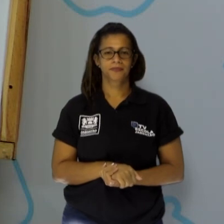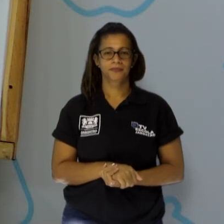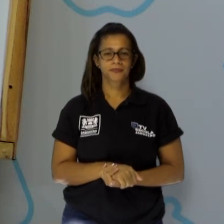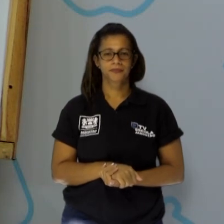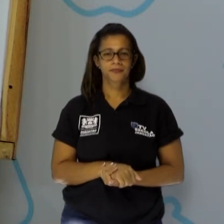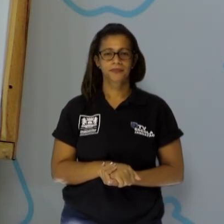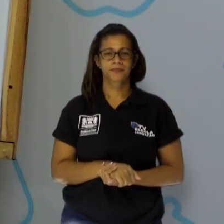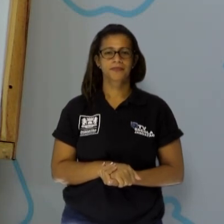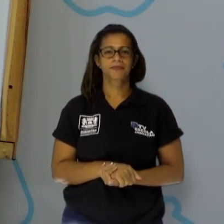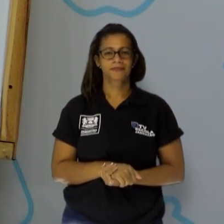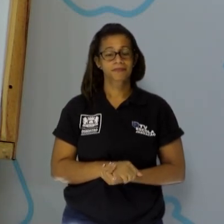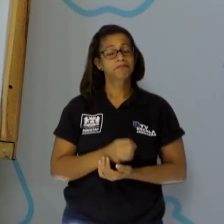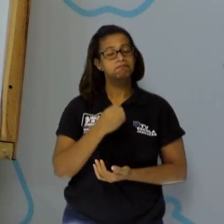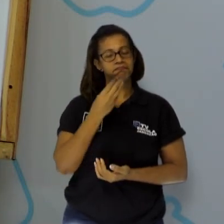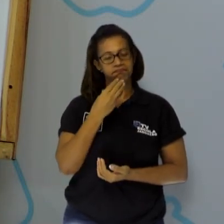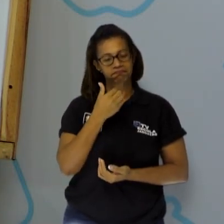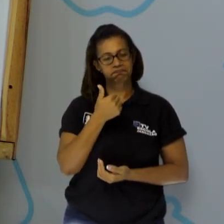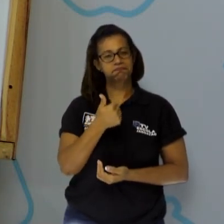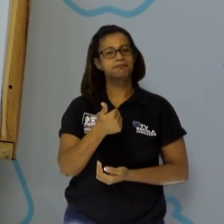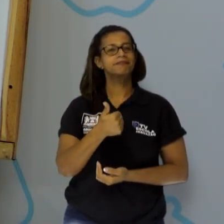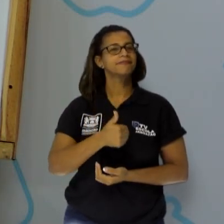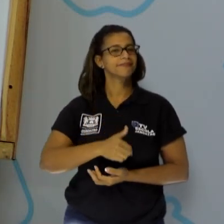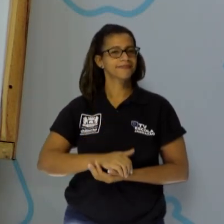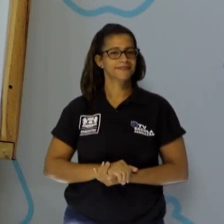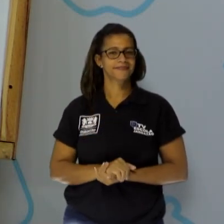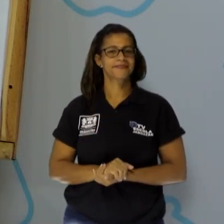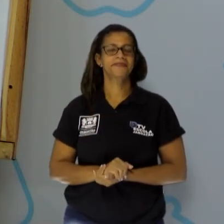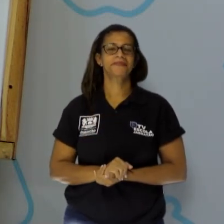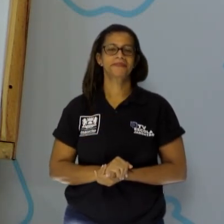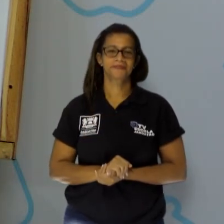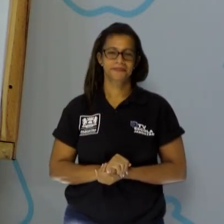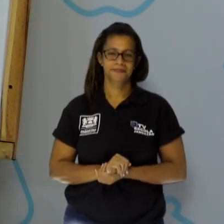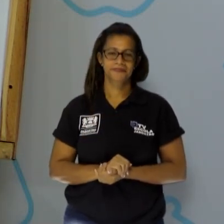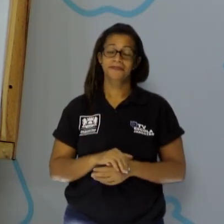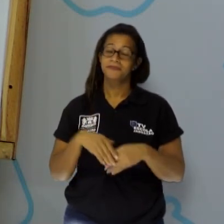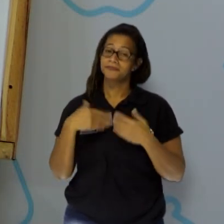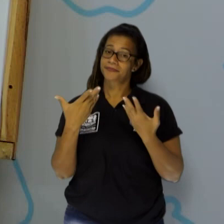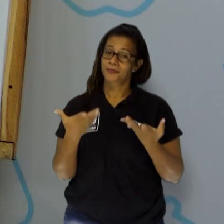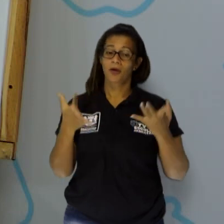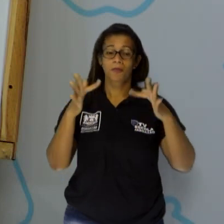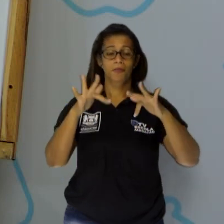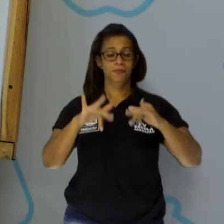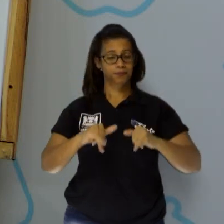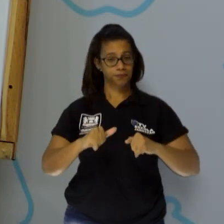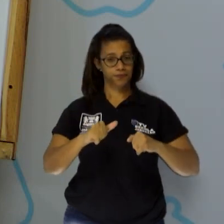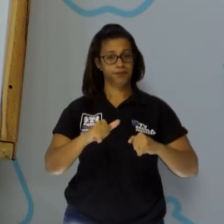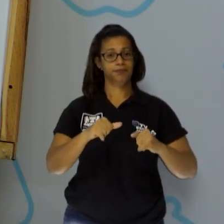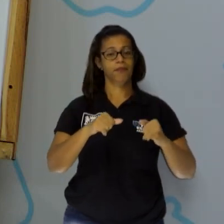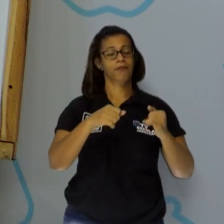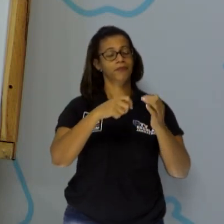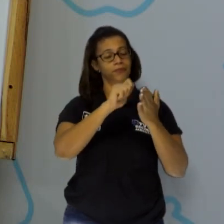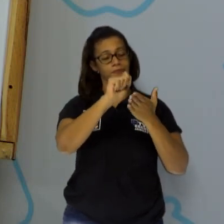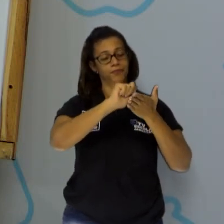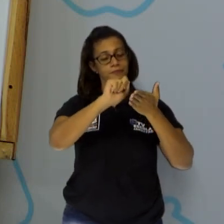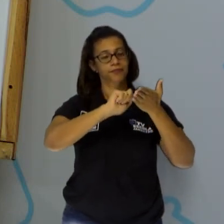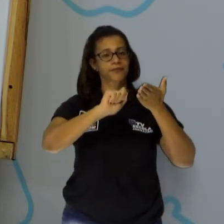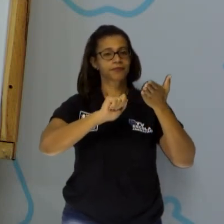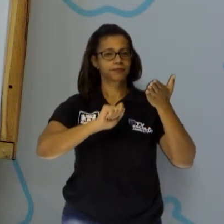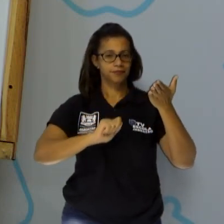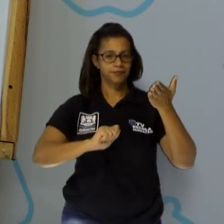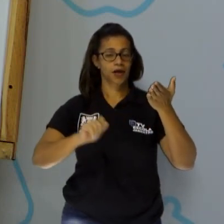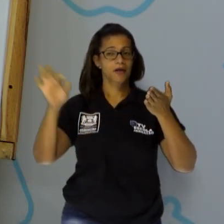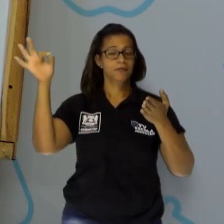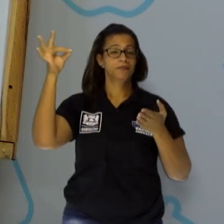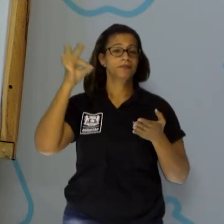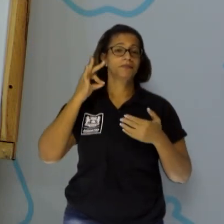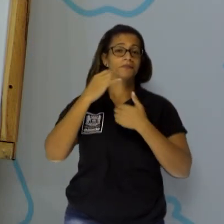Muito bem! E assim nós conseguimos concluir a nossa lista. As abelhas, as